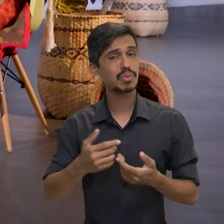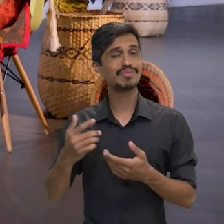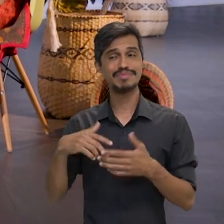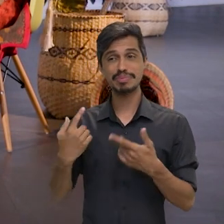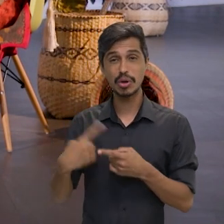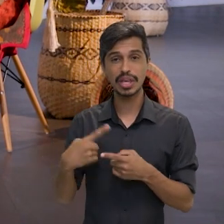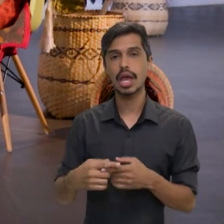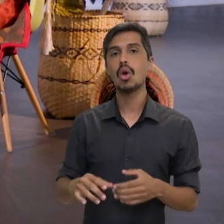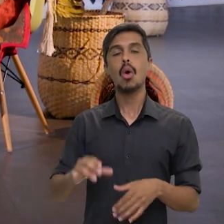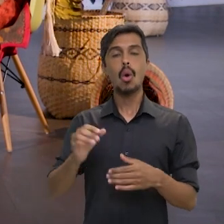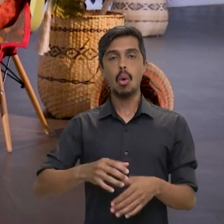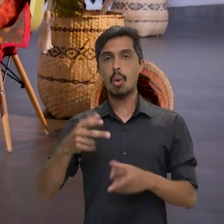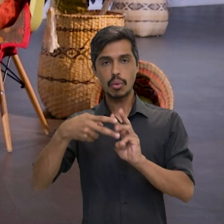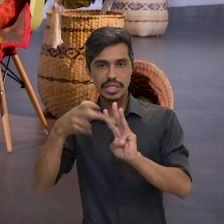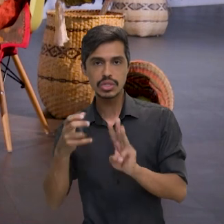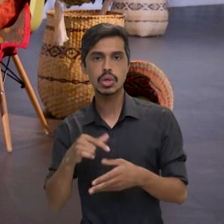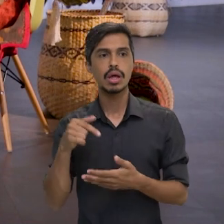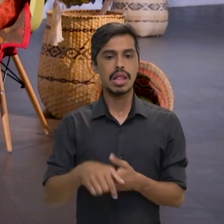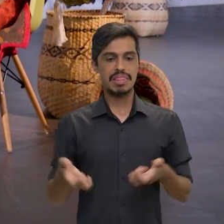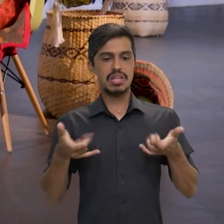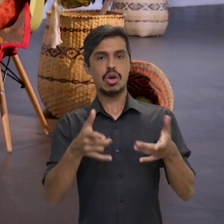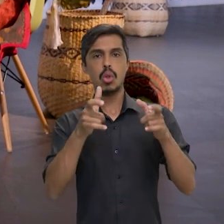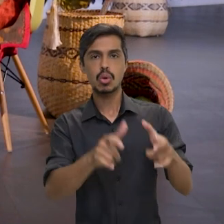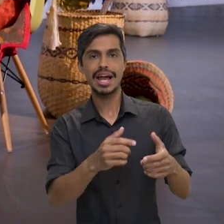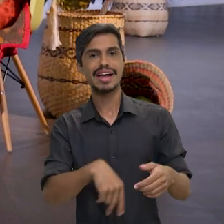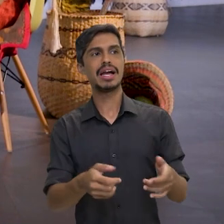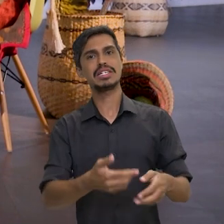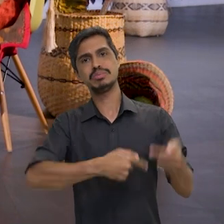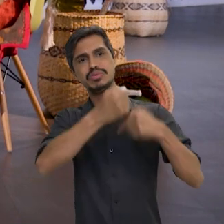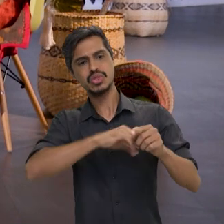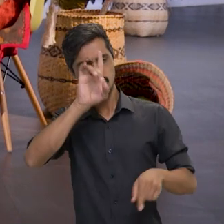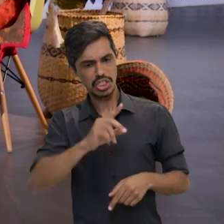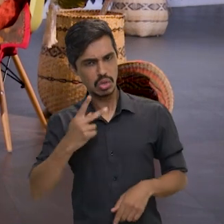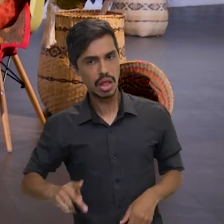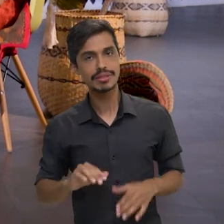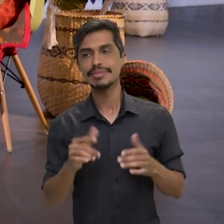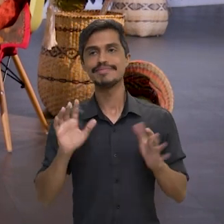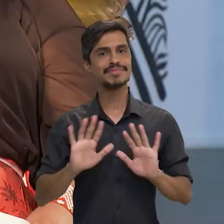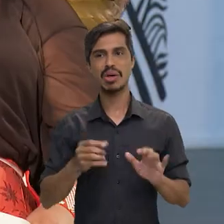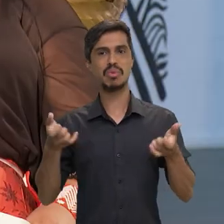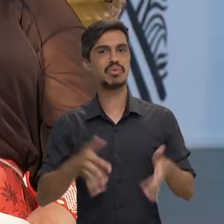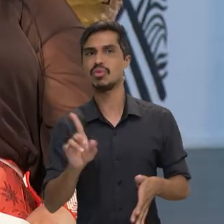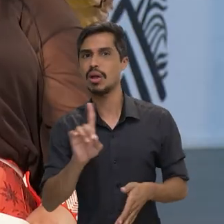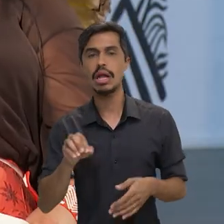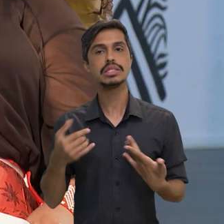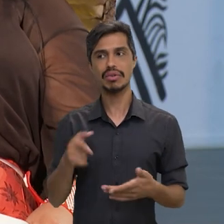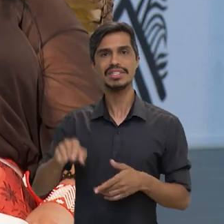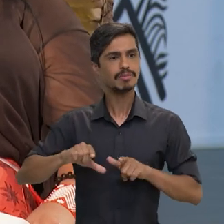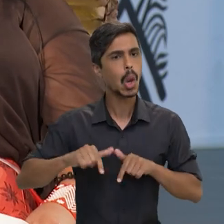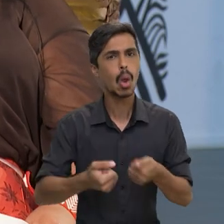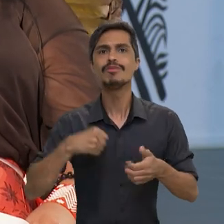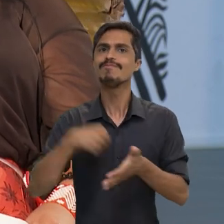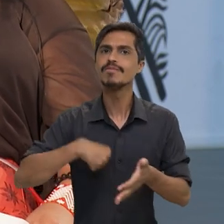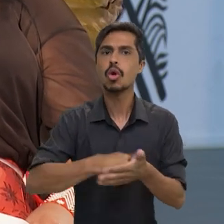também não vai querer abrir mão de um território tradicional, né? E ele vai continuar lutando por ele. Então, a